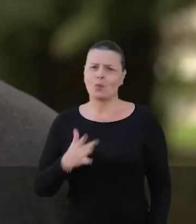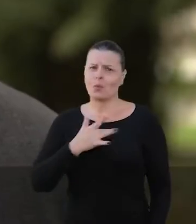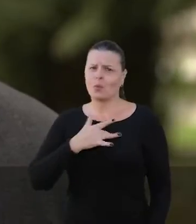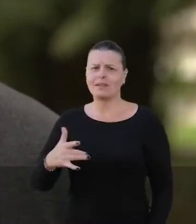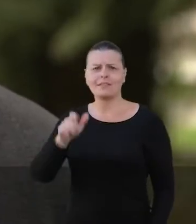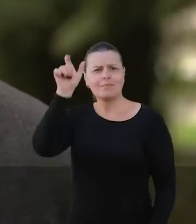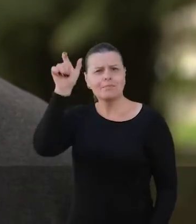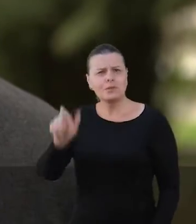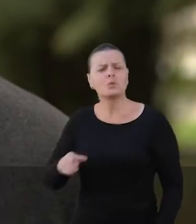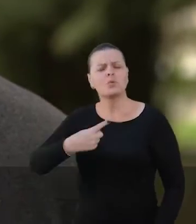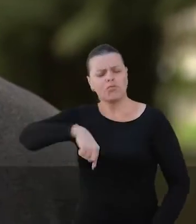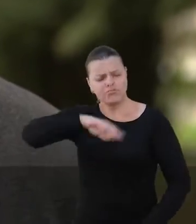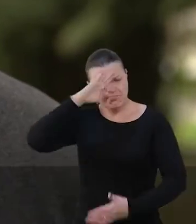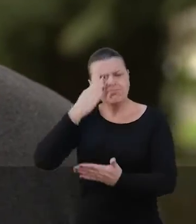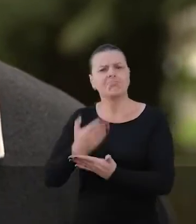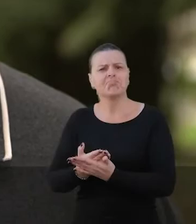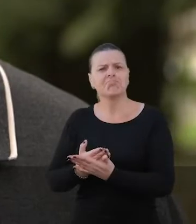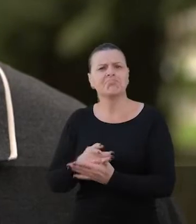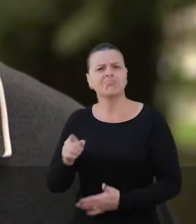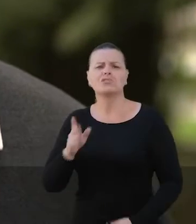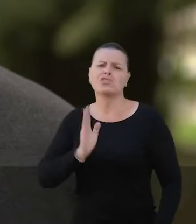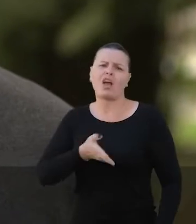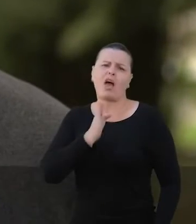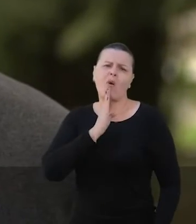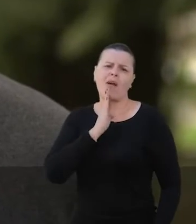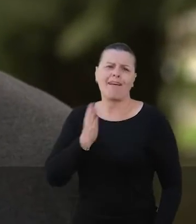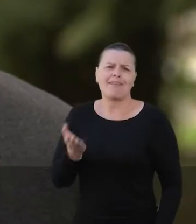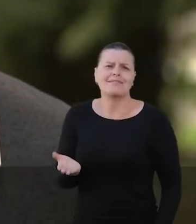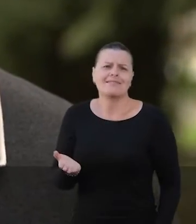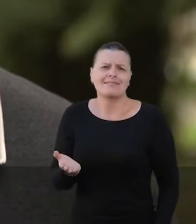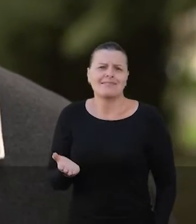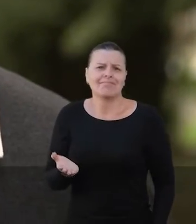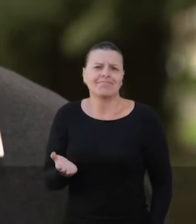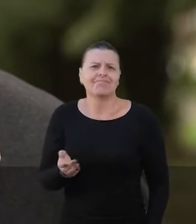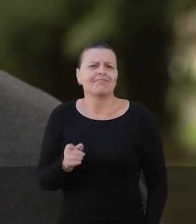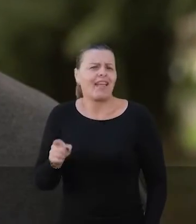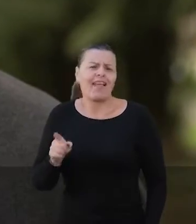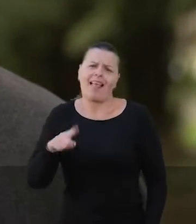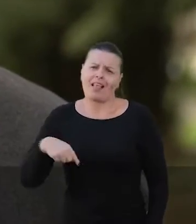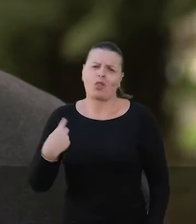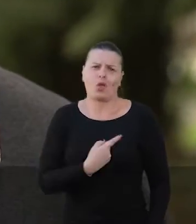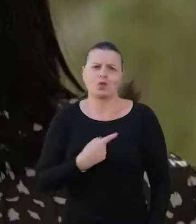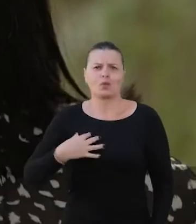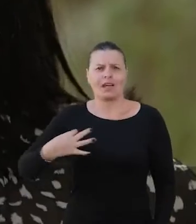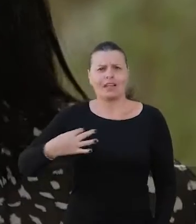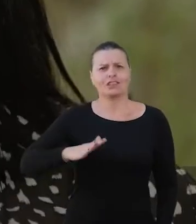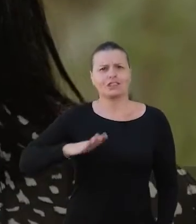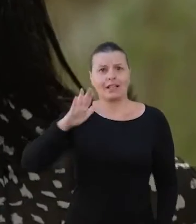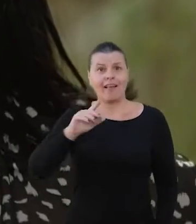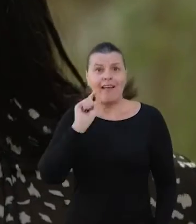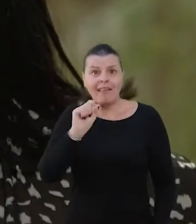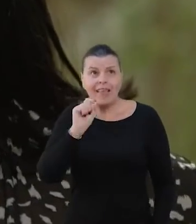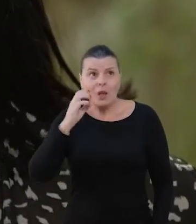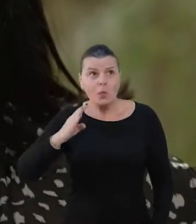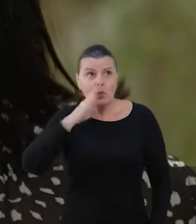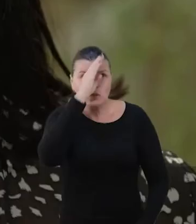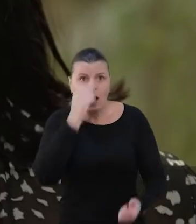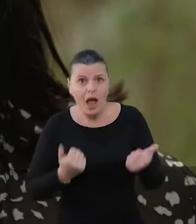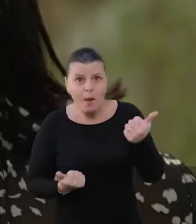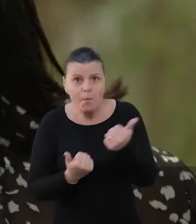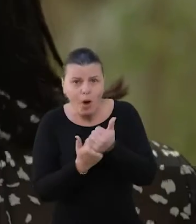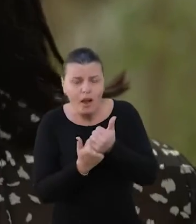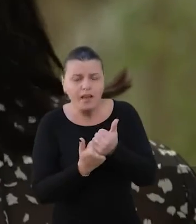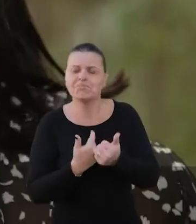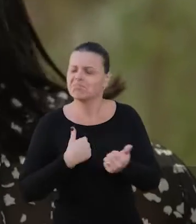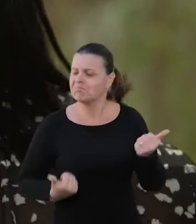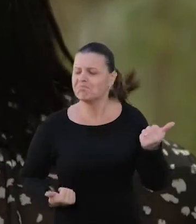O Onyx é uma pessoa que a gente acredita, já conhece e é o nosso candidato. E quem o Bolsonaro apoia,